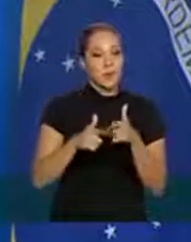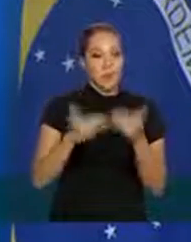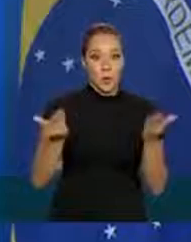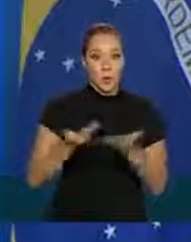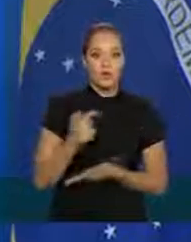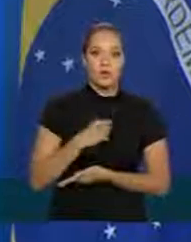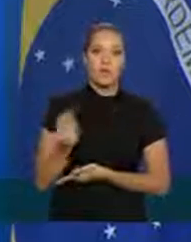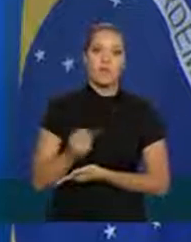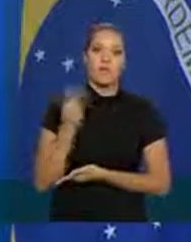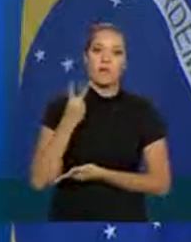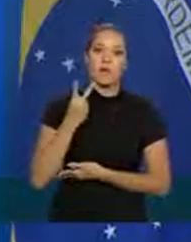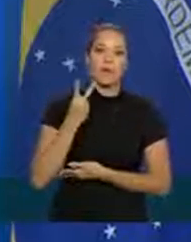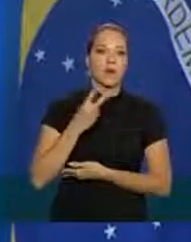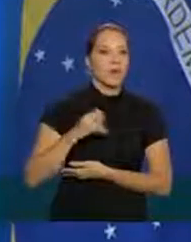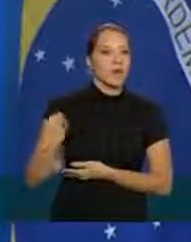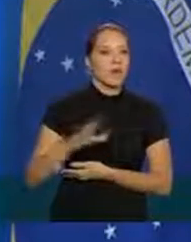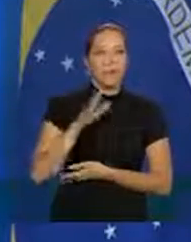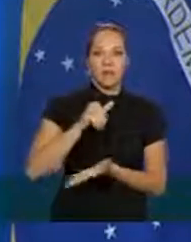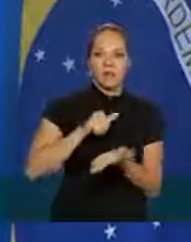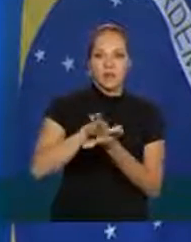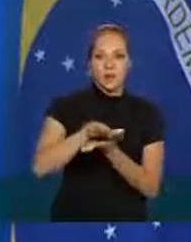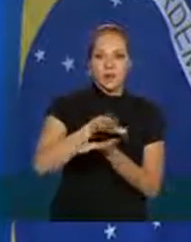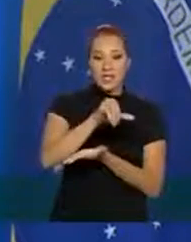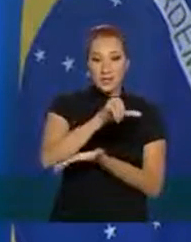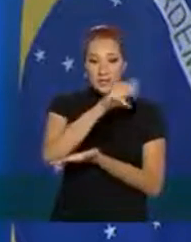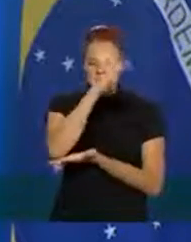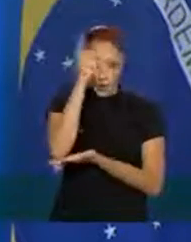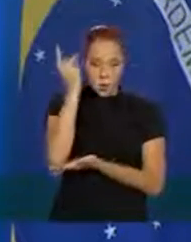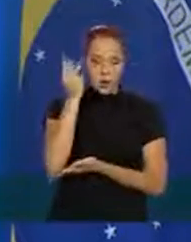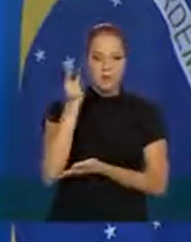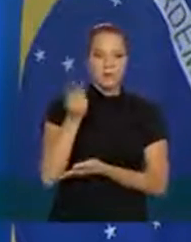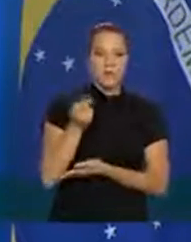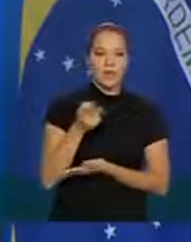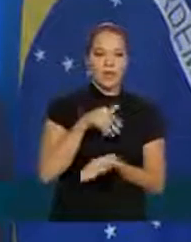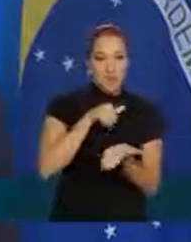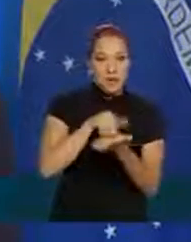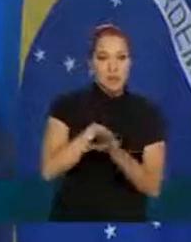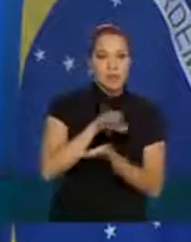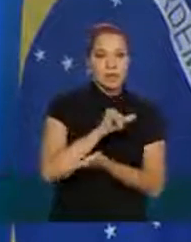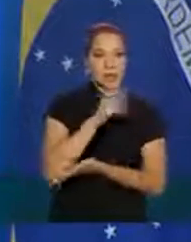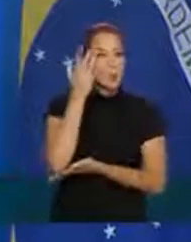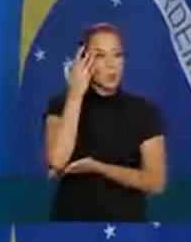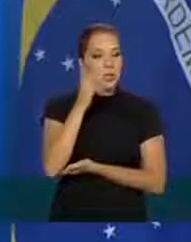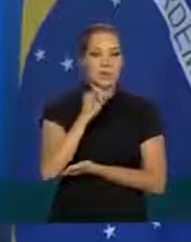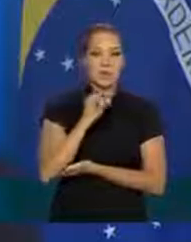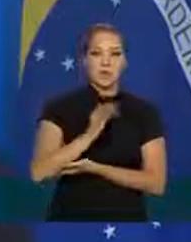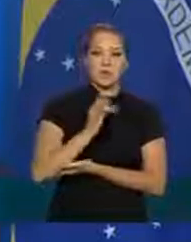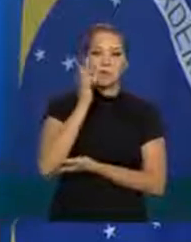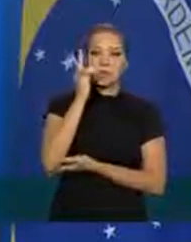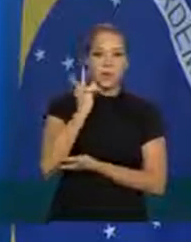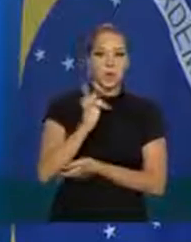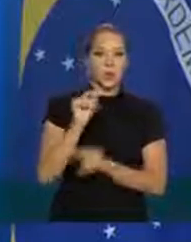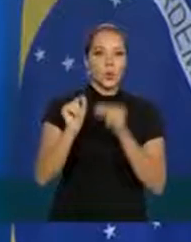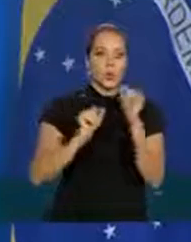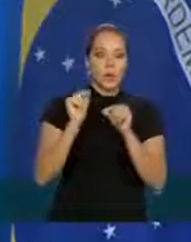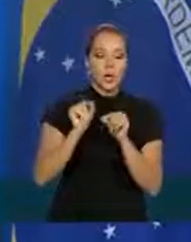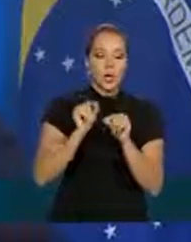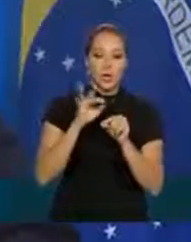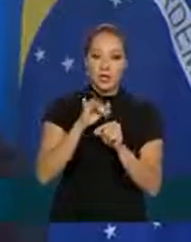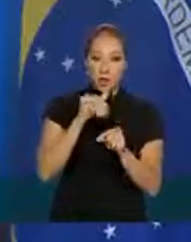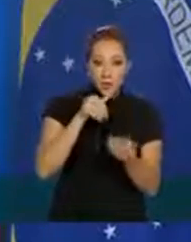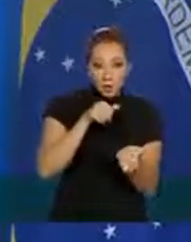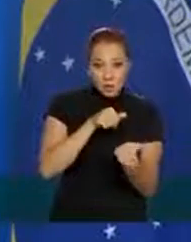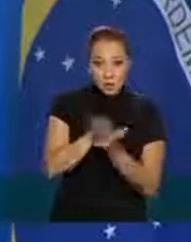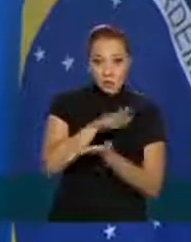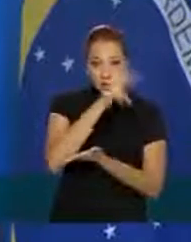custos altos de demissão então se você demite um funcionário se você tem uma incerteza em relação ao seu horizonte de curto prazo e você demite o seu